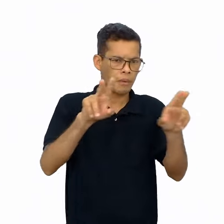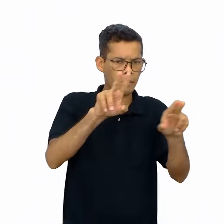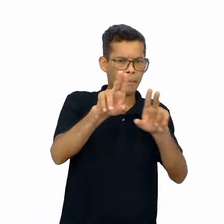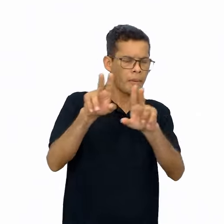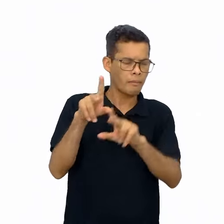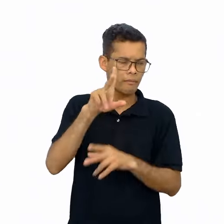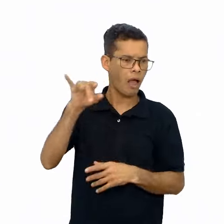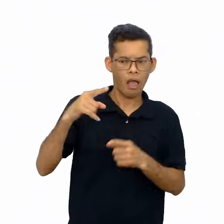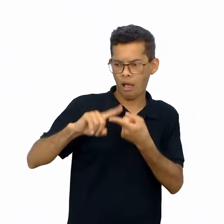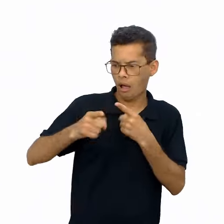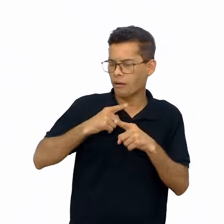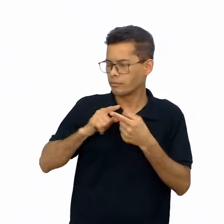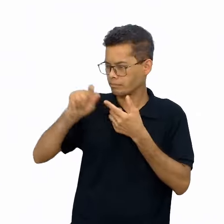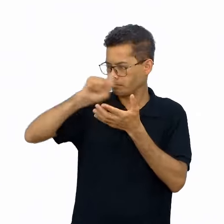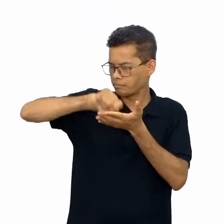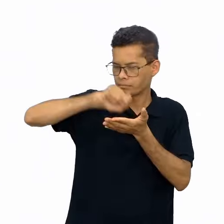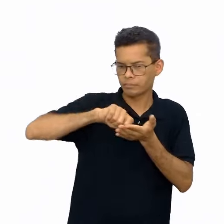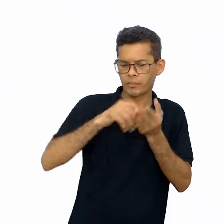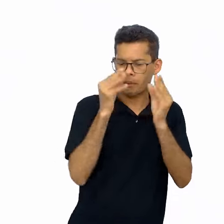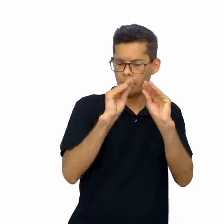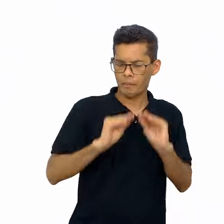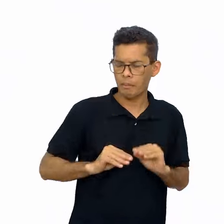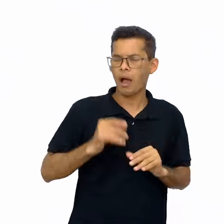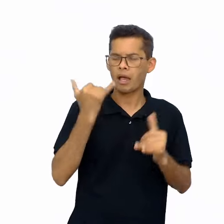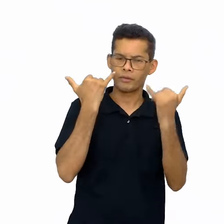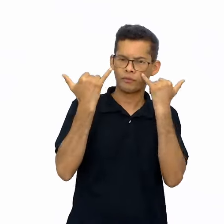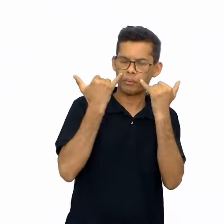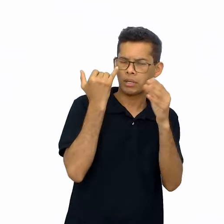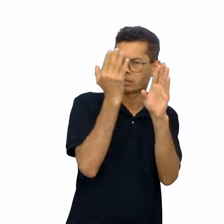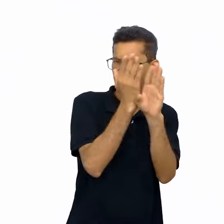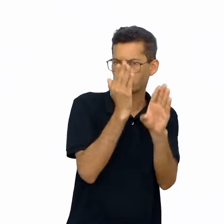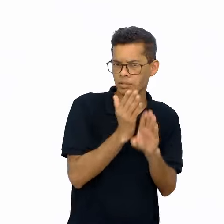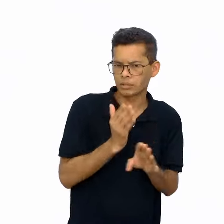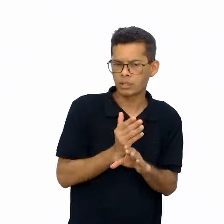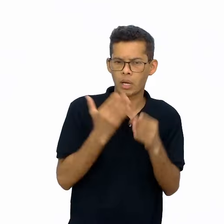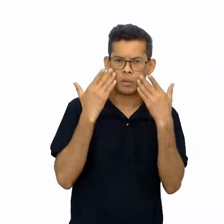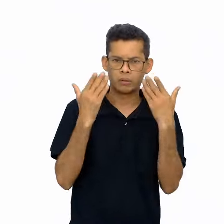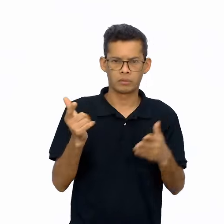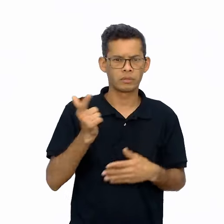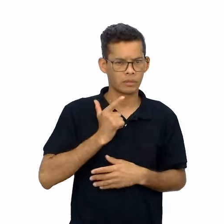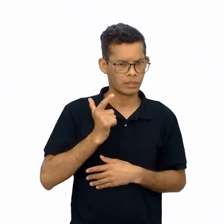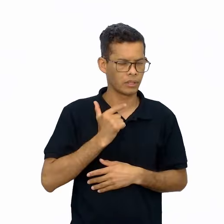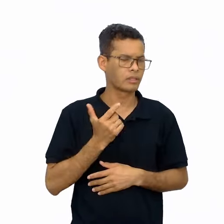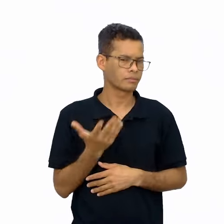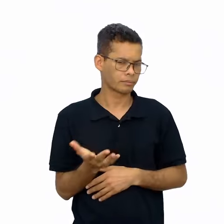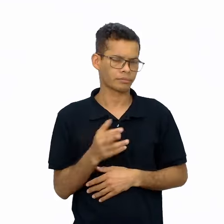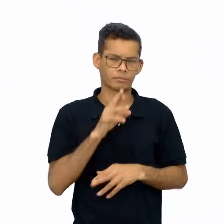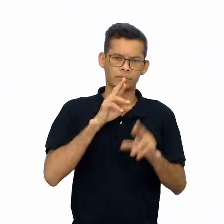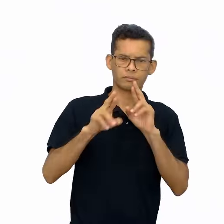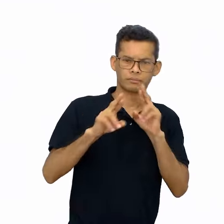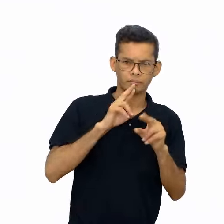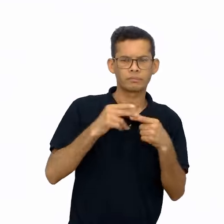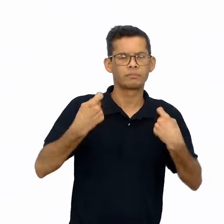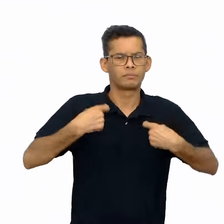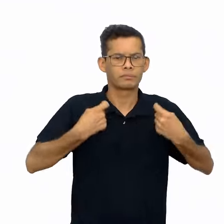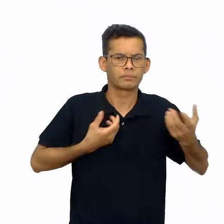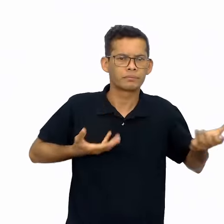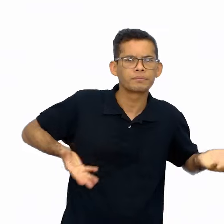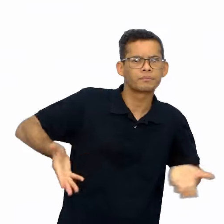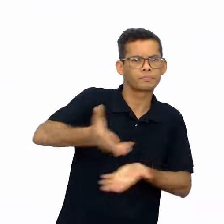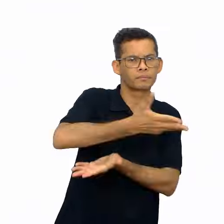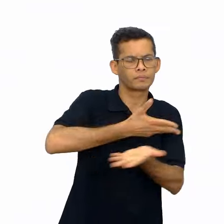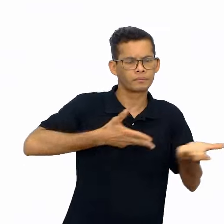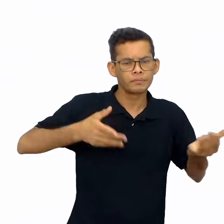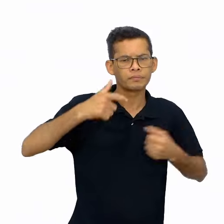quadro cujas questões exigem localização de informações explícitas. Certo? As respostas devem ser compartilhadas na turma